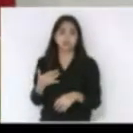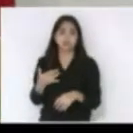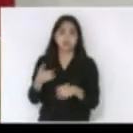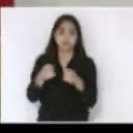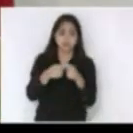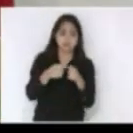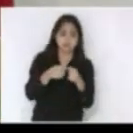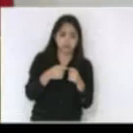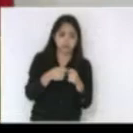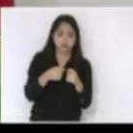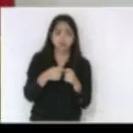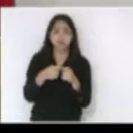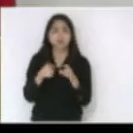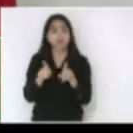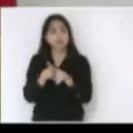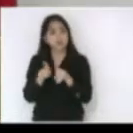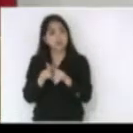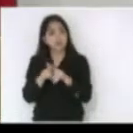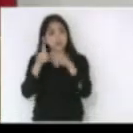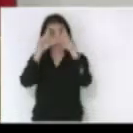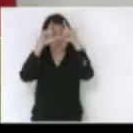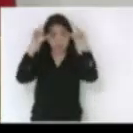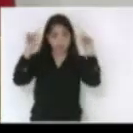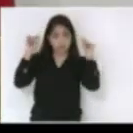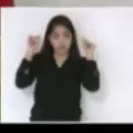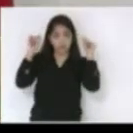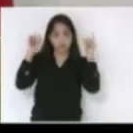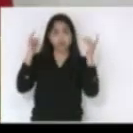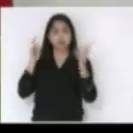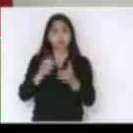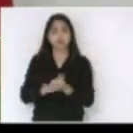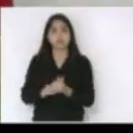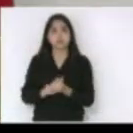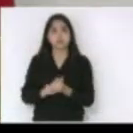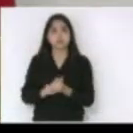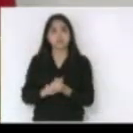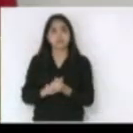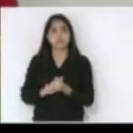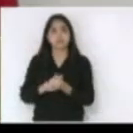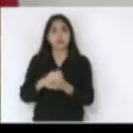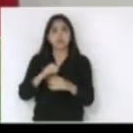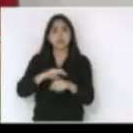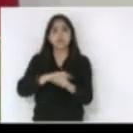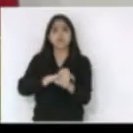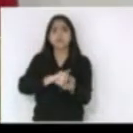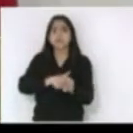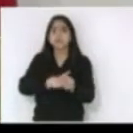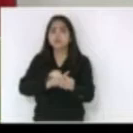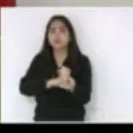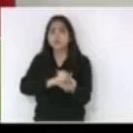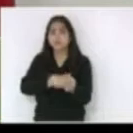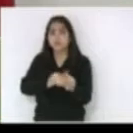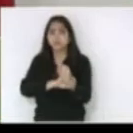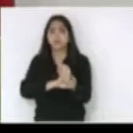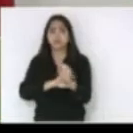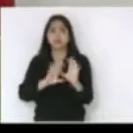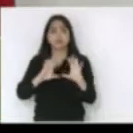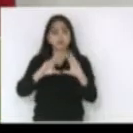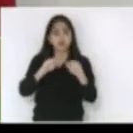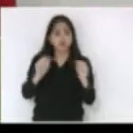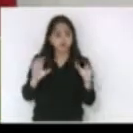medicina mas também enfermagem fisioterapia e todos irmanados